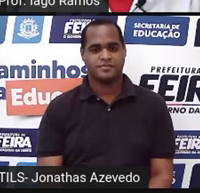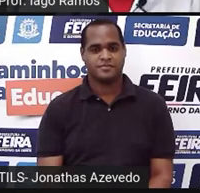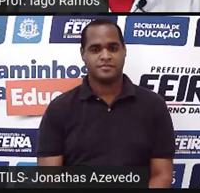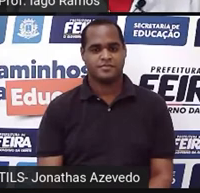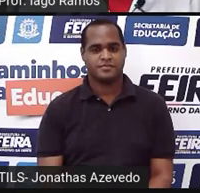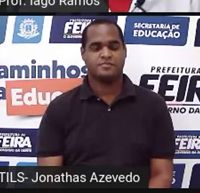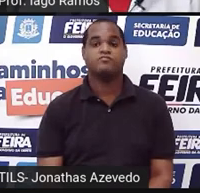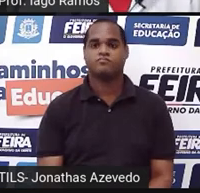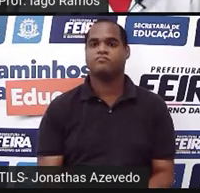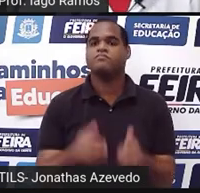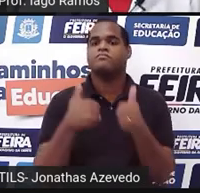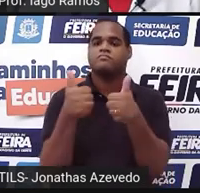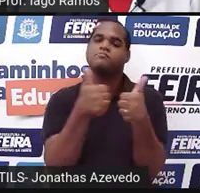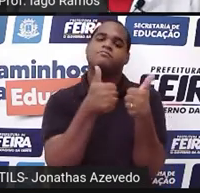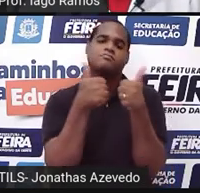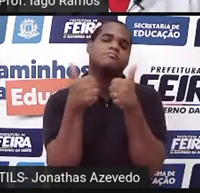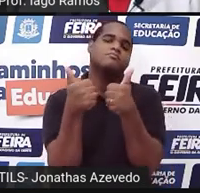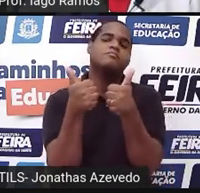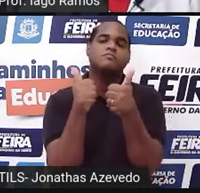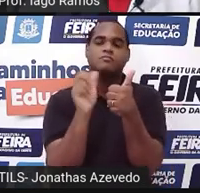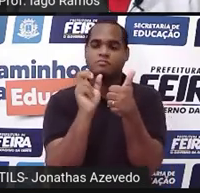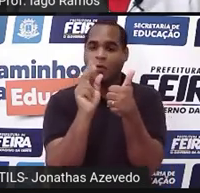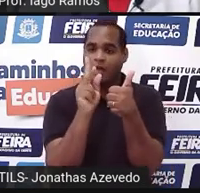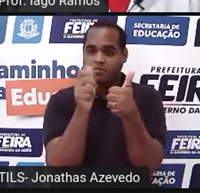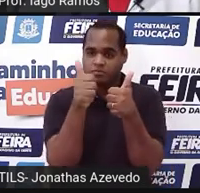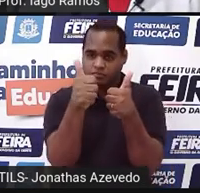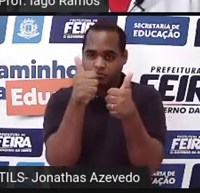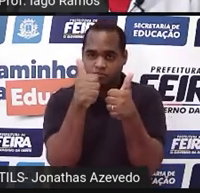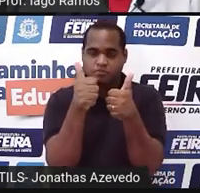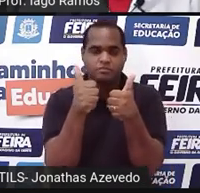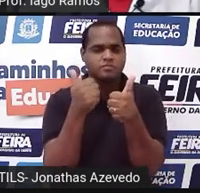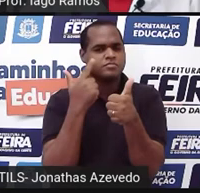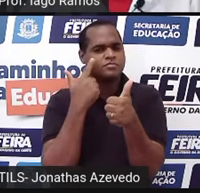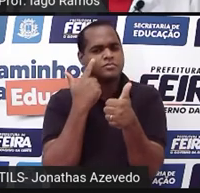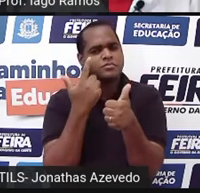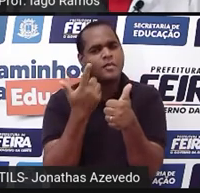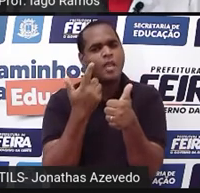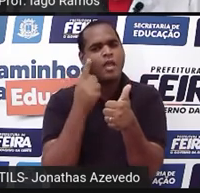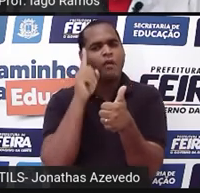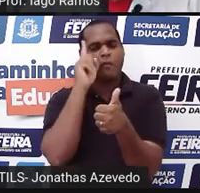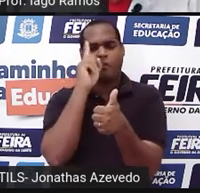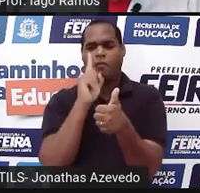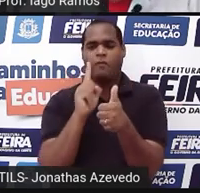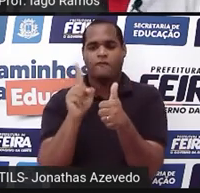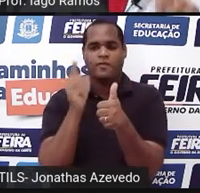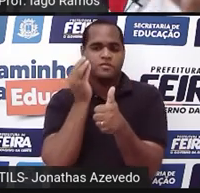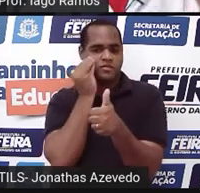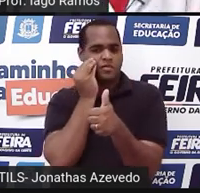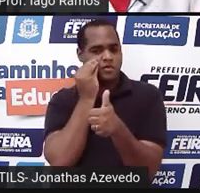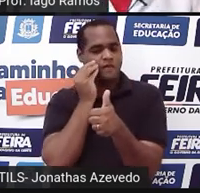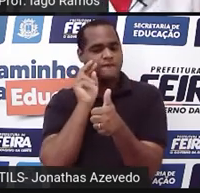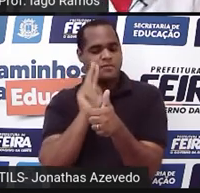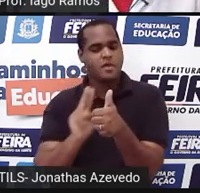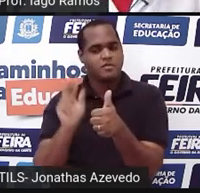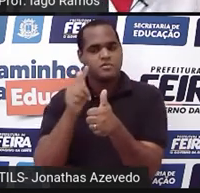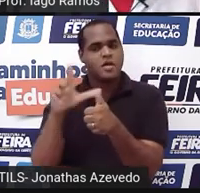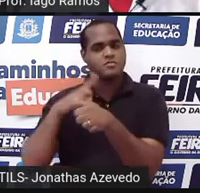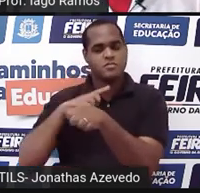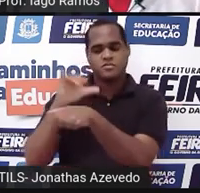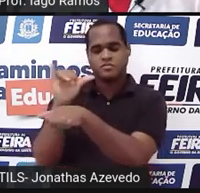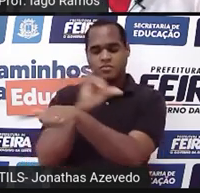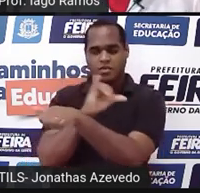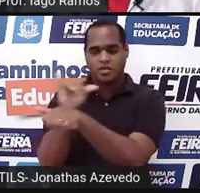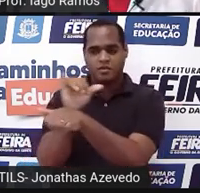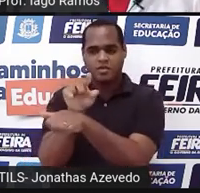Beleza. Tá. Não sei se você tentou usar aquela estratégia que a gente